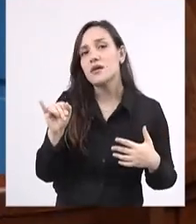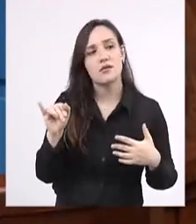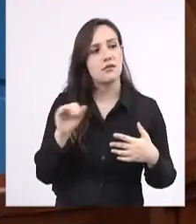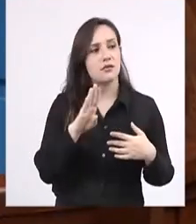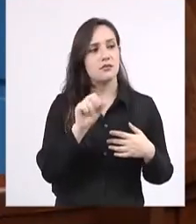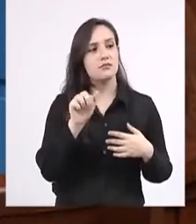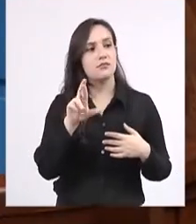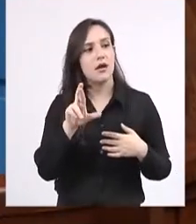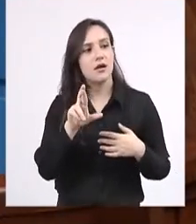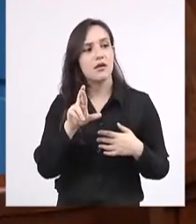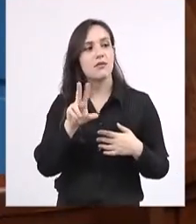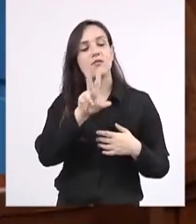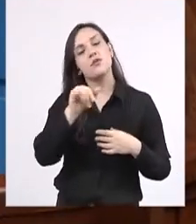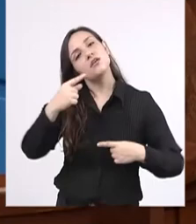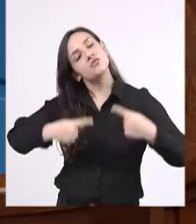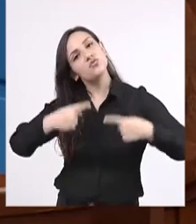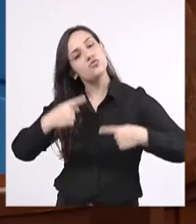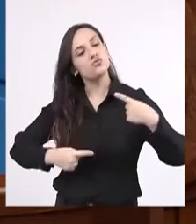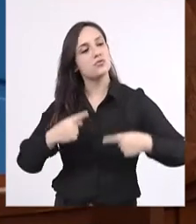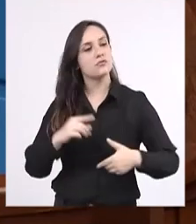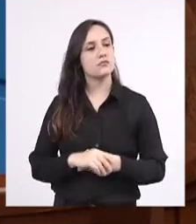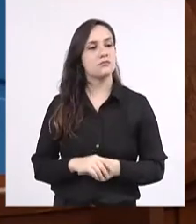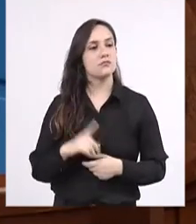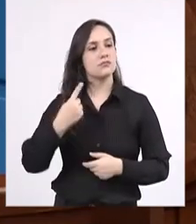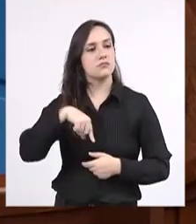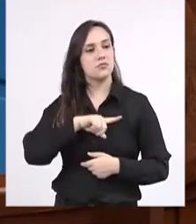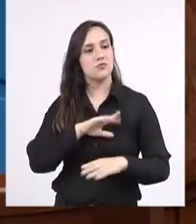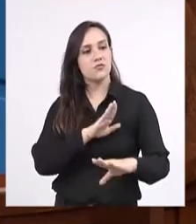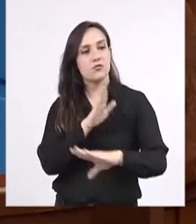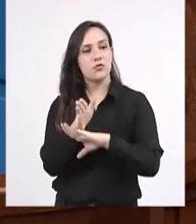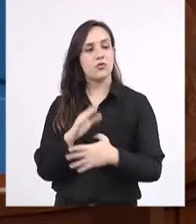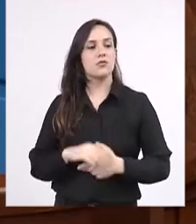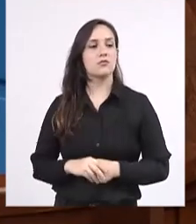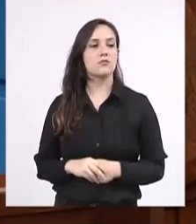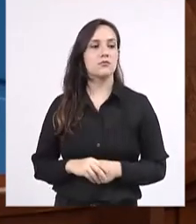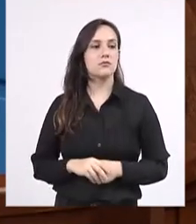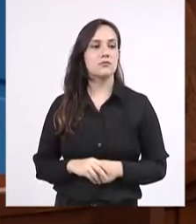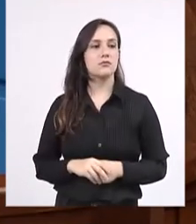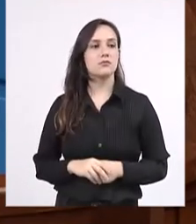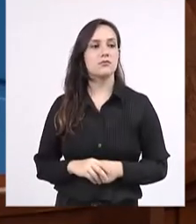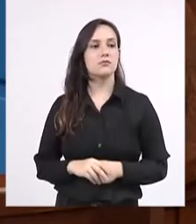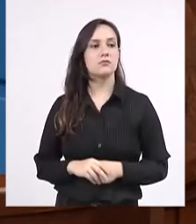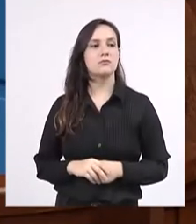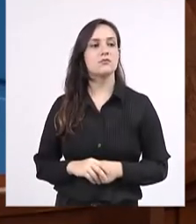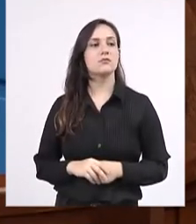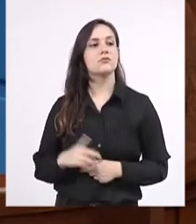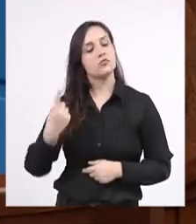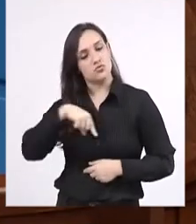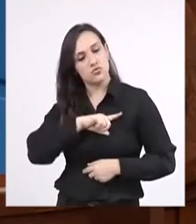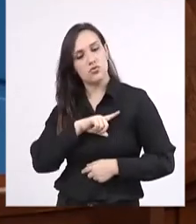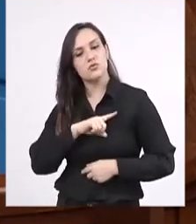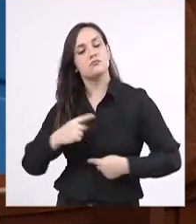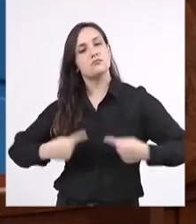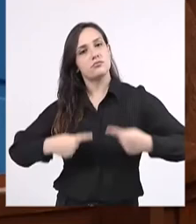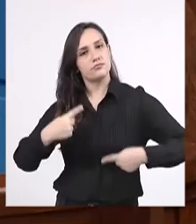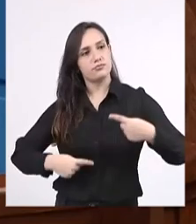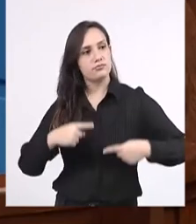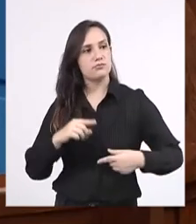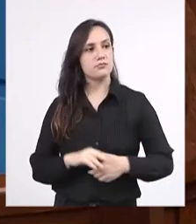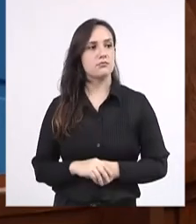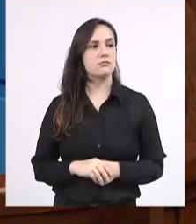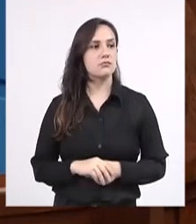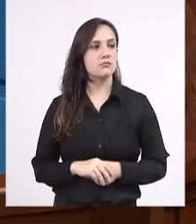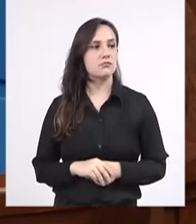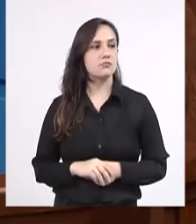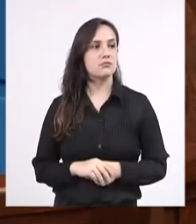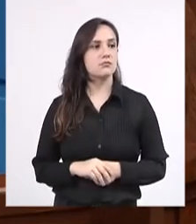discutir o desmatamento do Parque dos Poderes? Nós fomos fazer isso. O nosso grito de carnaval foi, na verdade, um debate, inclusive